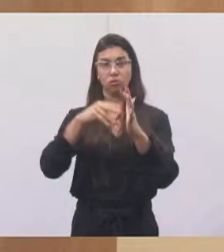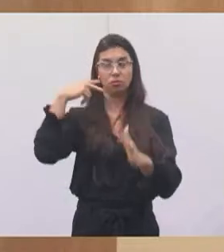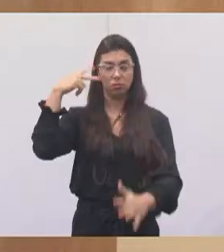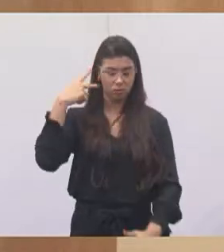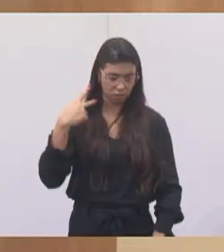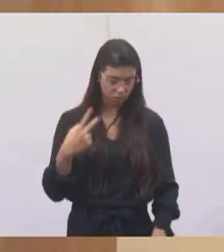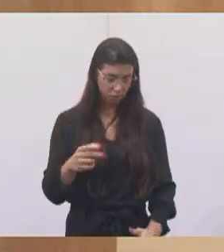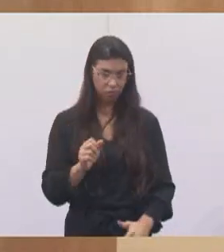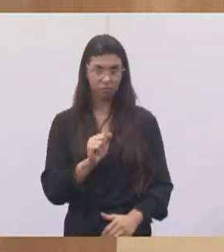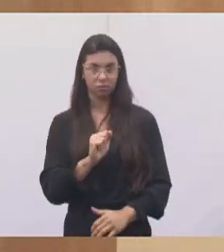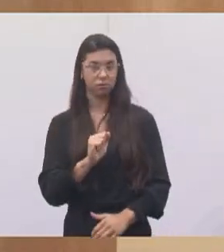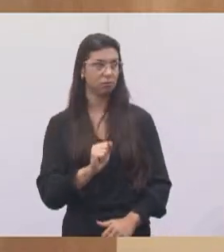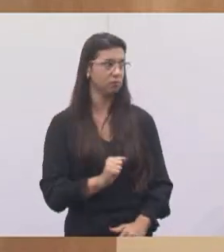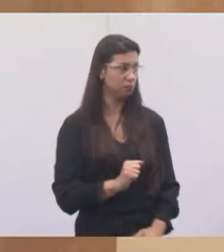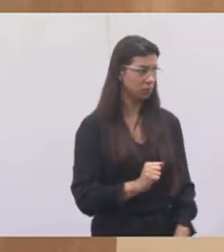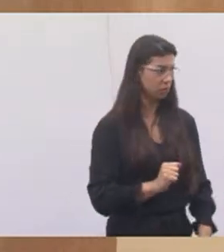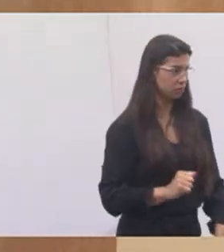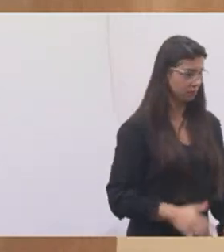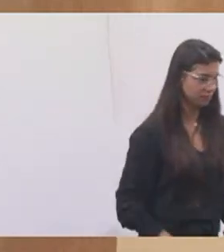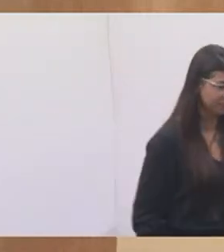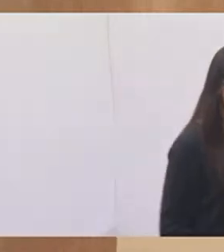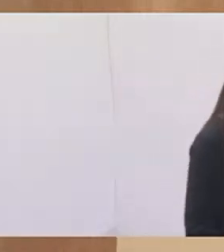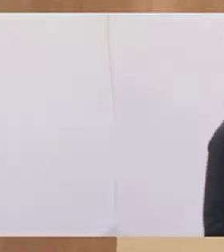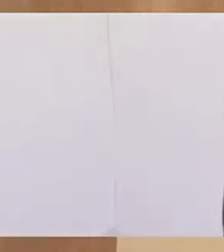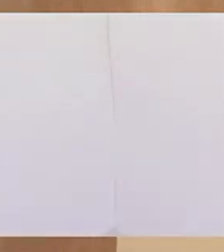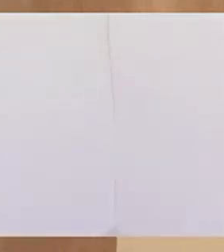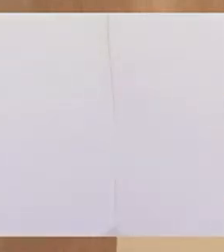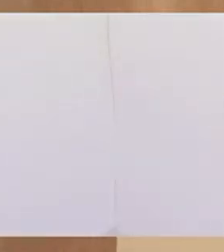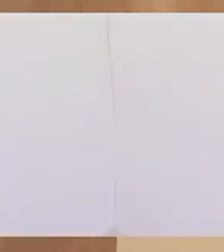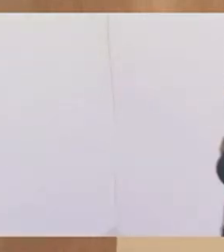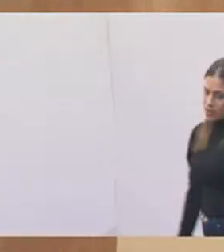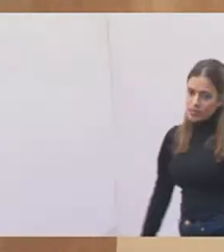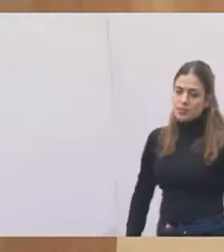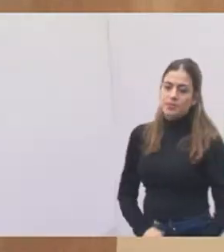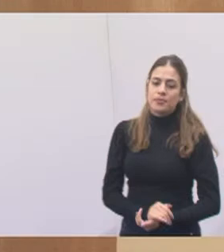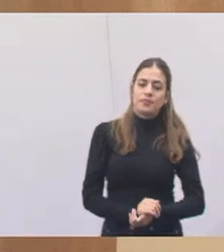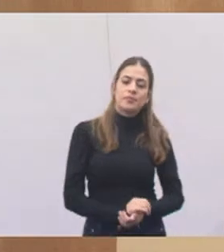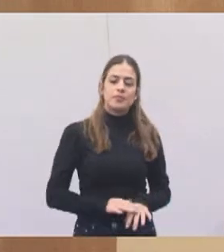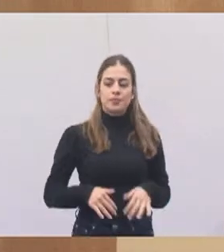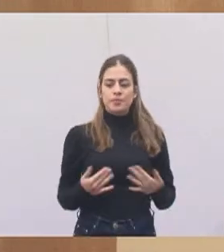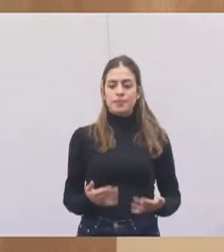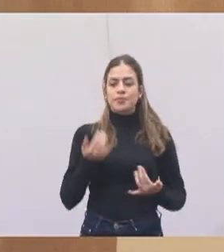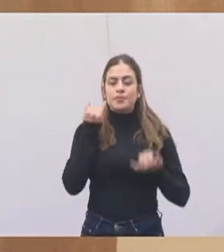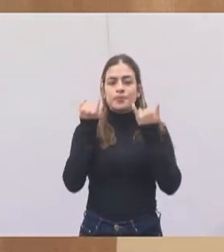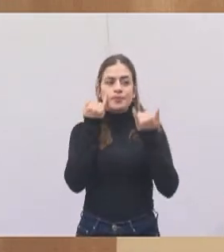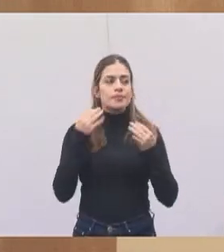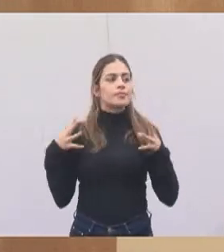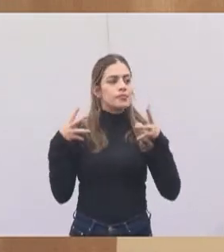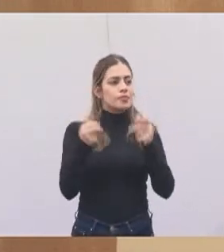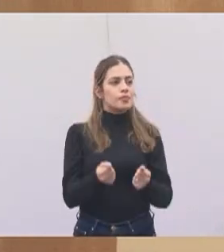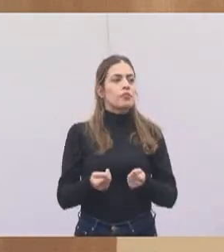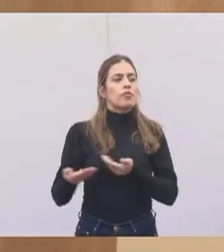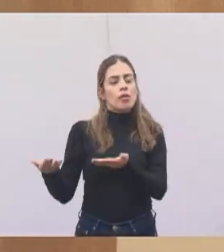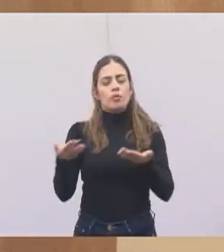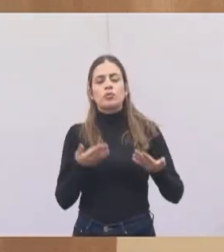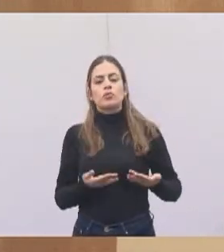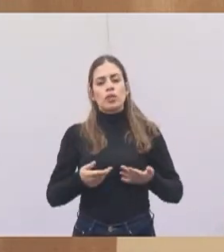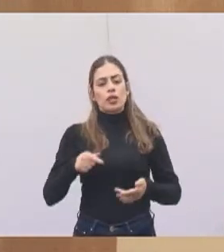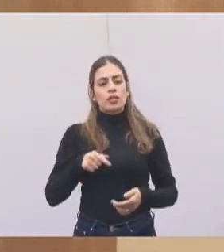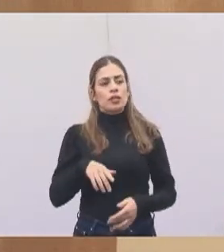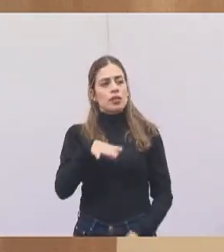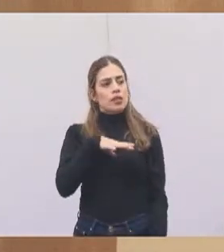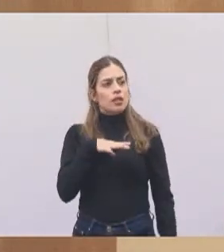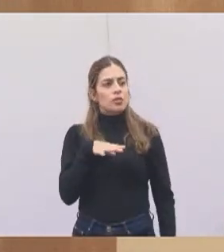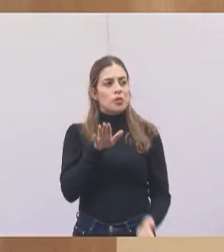juntamente com o Saai, para que a gente possa tirar essas dúvidas, para que a gente possa estar informando todos os munícipes aqui da nossa cidade de